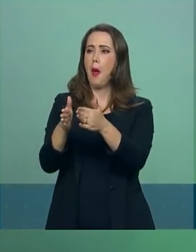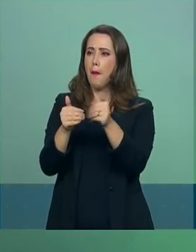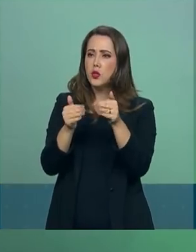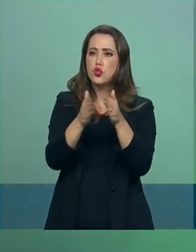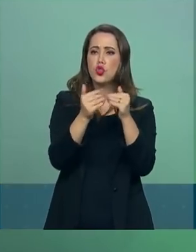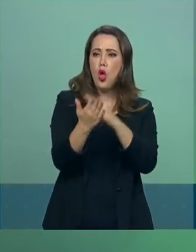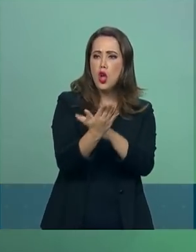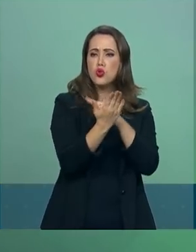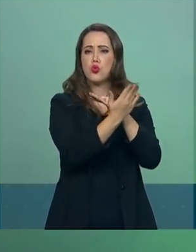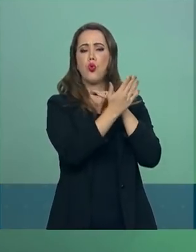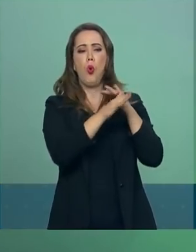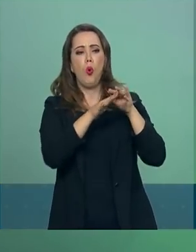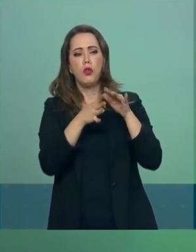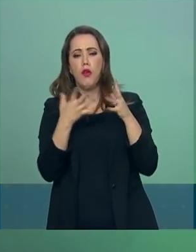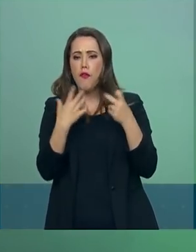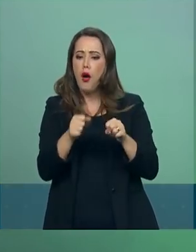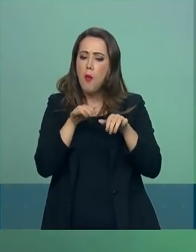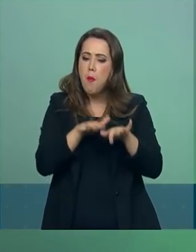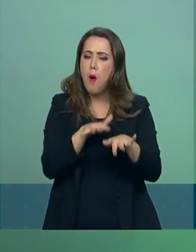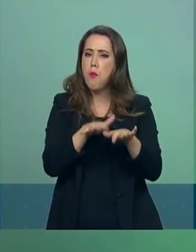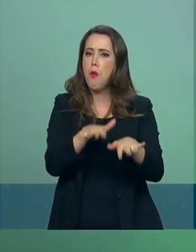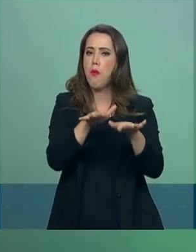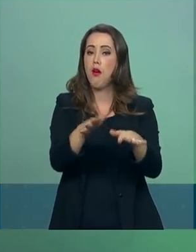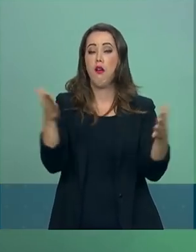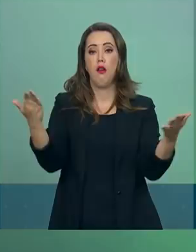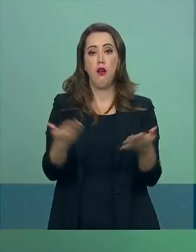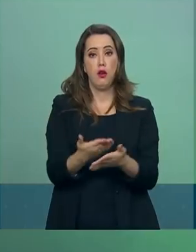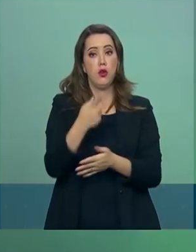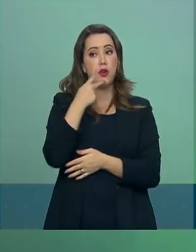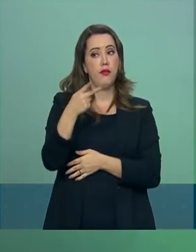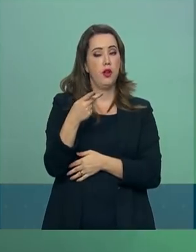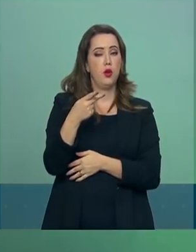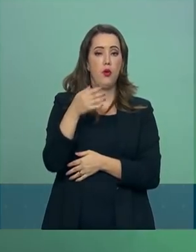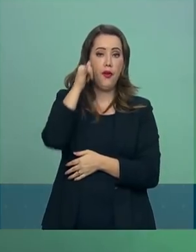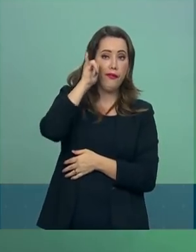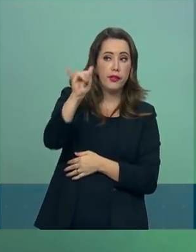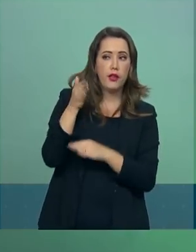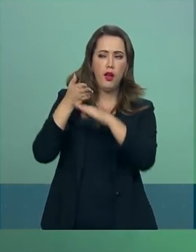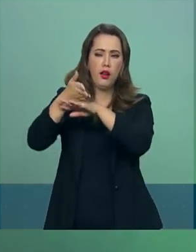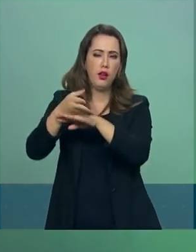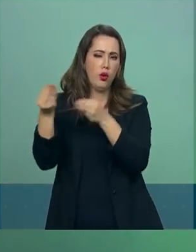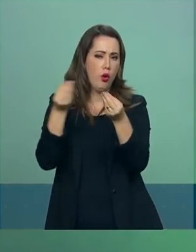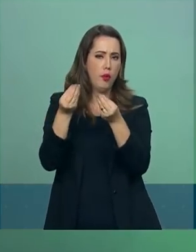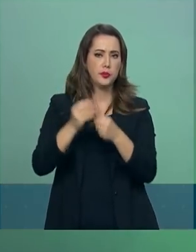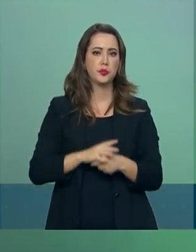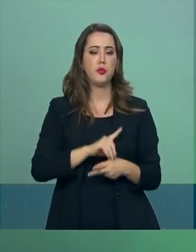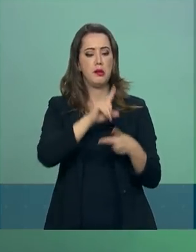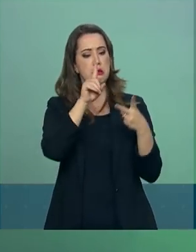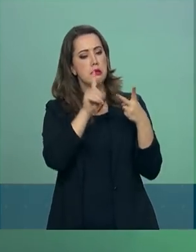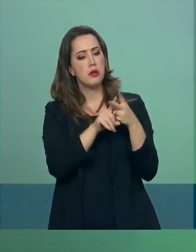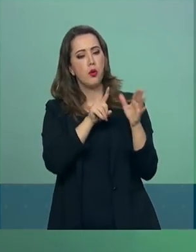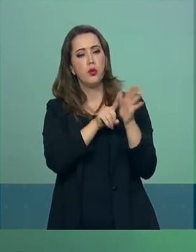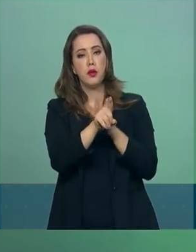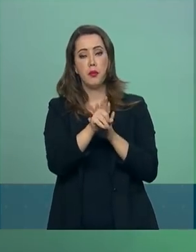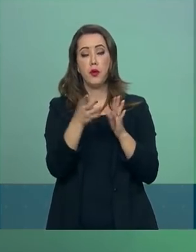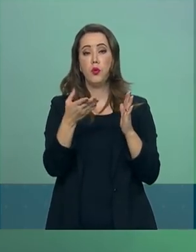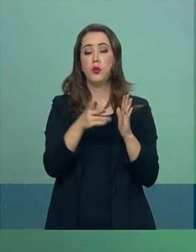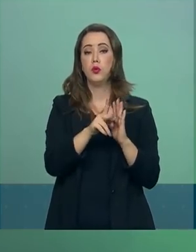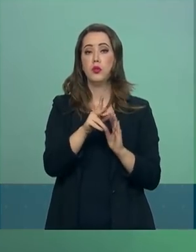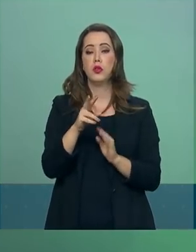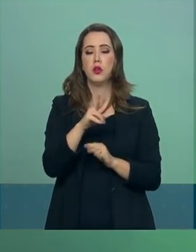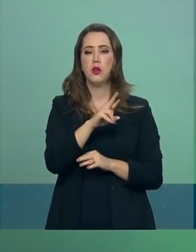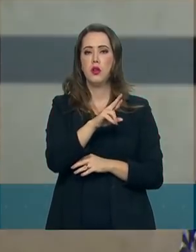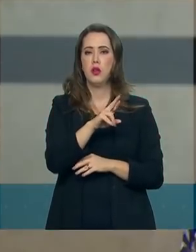manifestação. E a segunda questão, agora há pouco, o Rodrigo Maia, lá na Câmara, numa reunião de líderes, anunciou